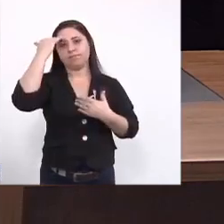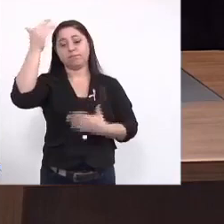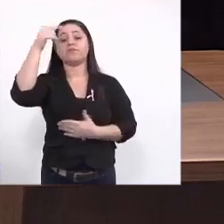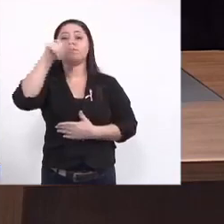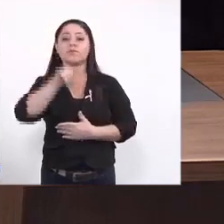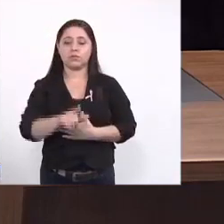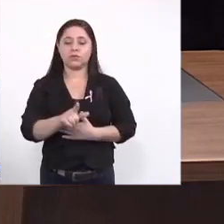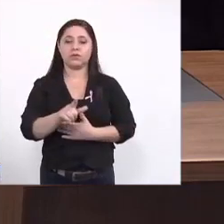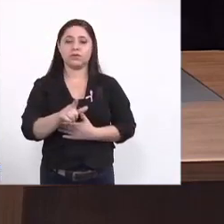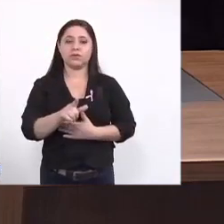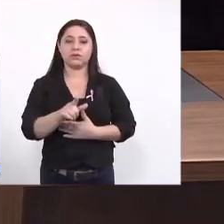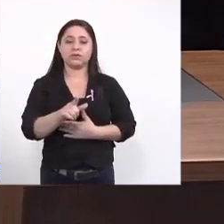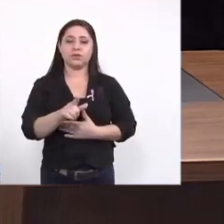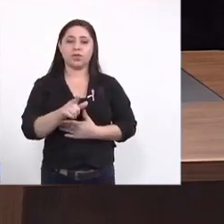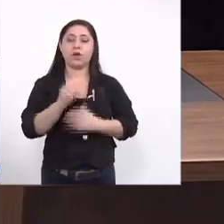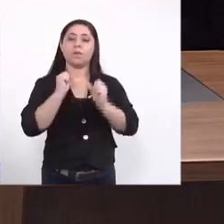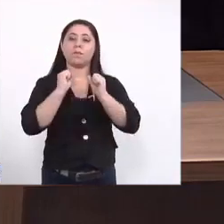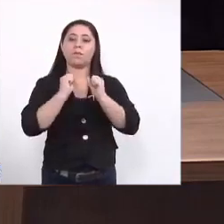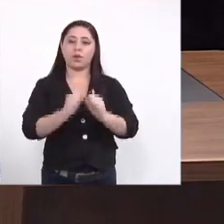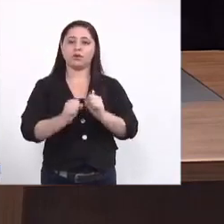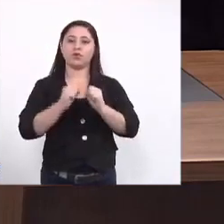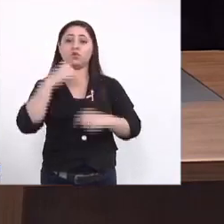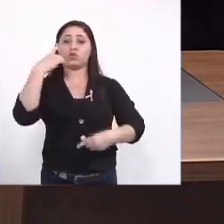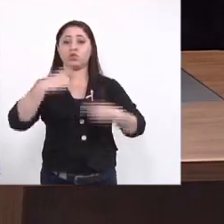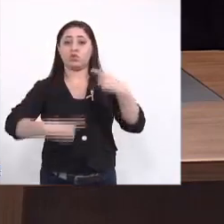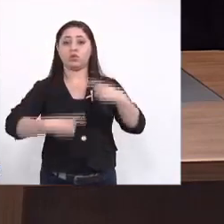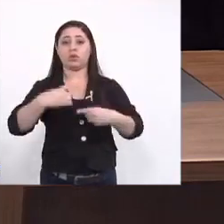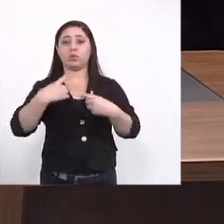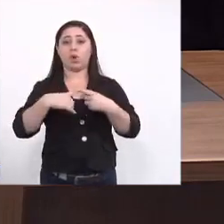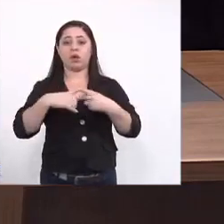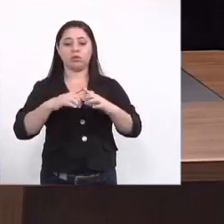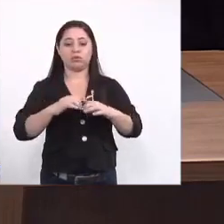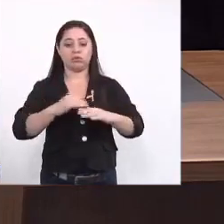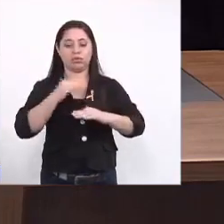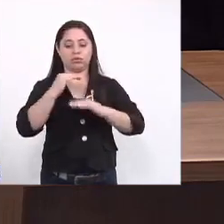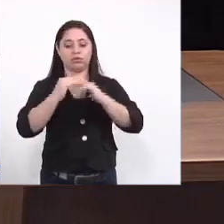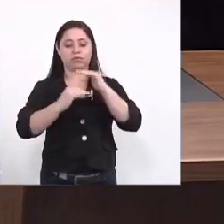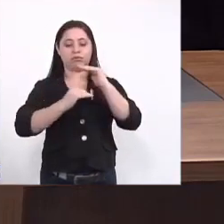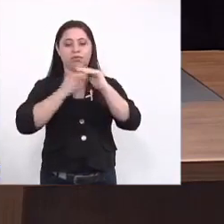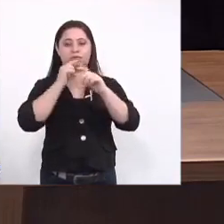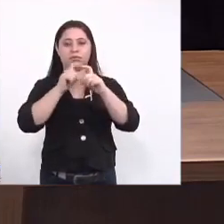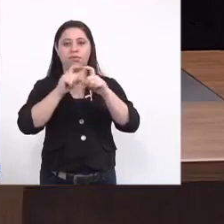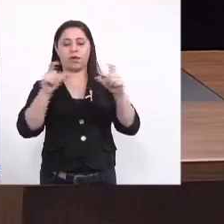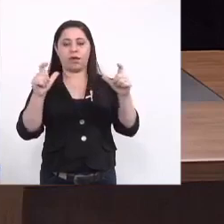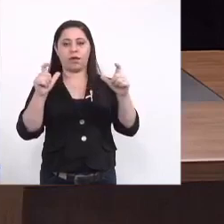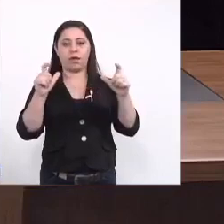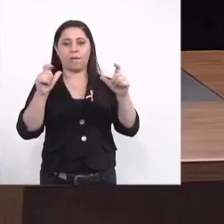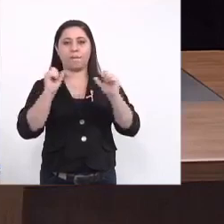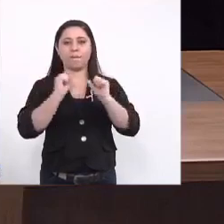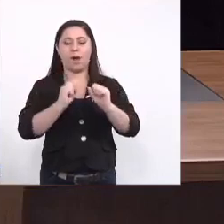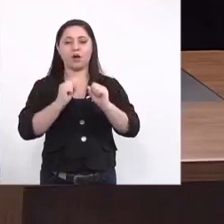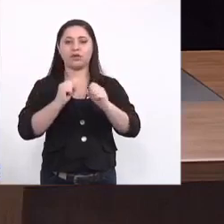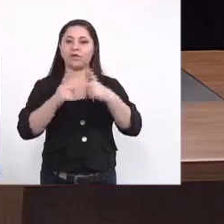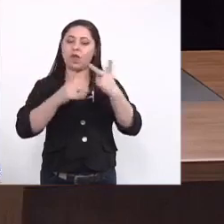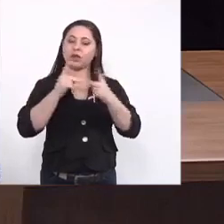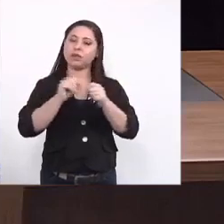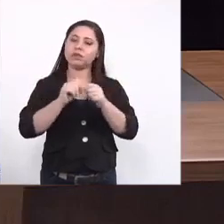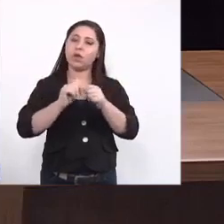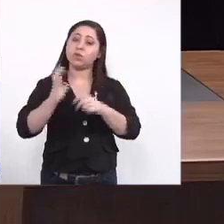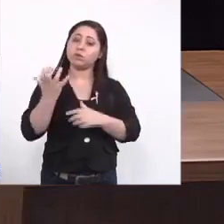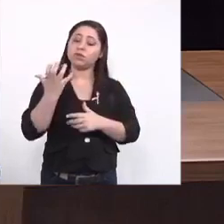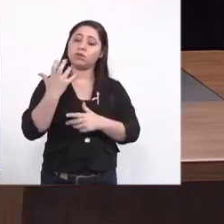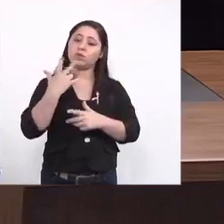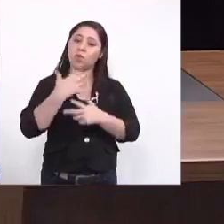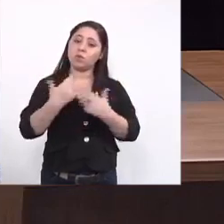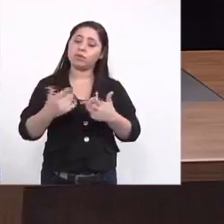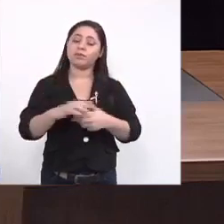novamente essa possibilidade de discutir porque aqui a gente cresce aqui a gente vê as possibilidades a deliberar as coisas obrigado